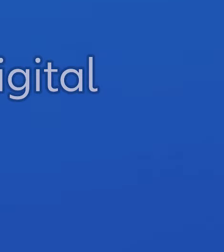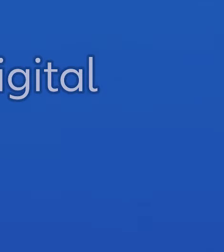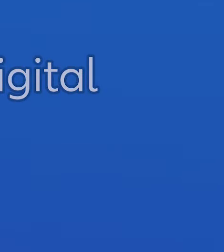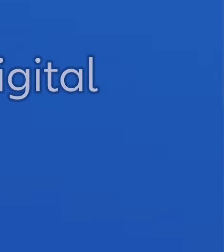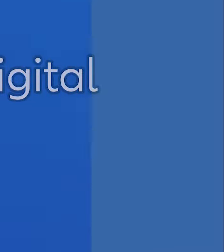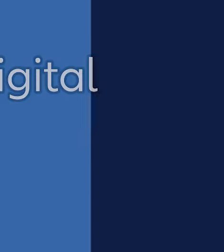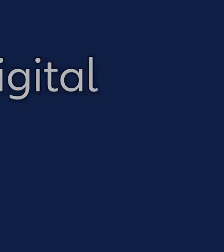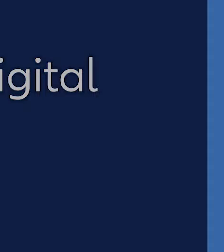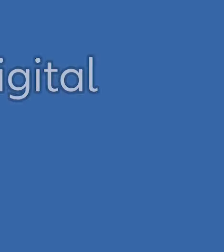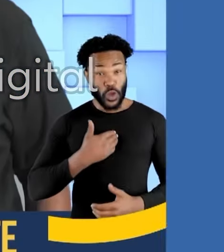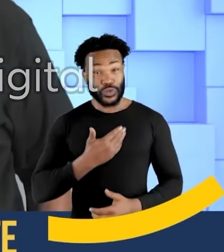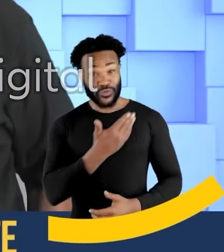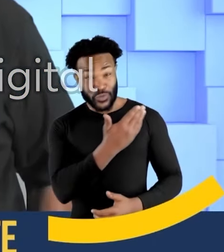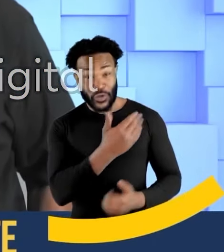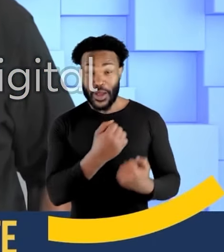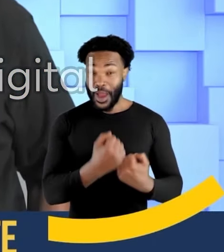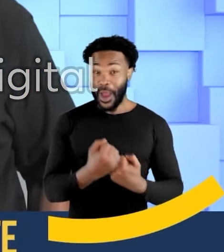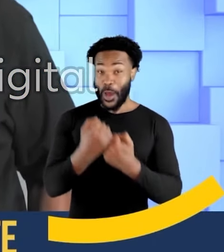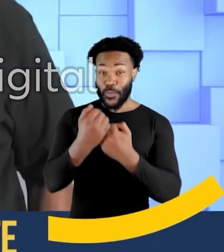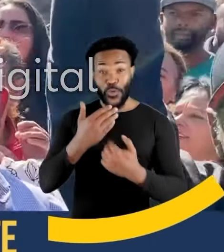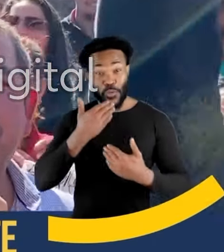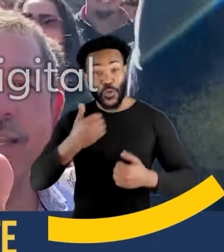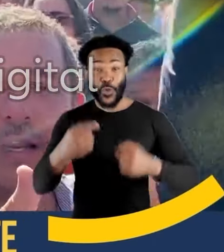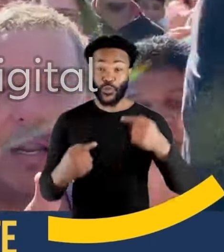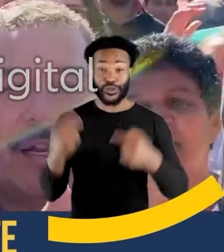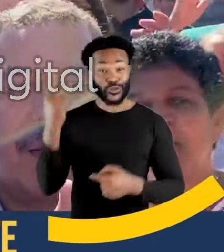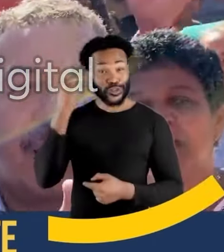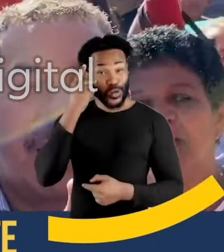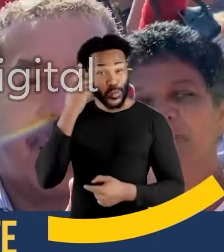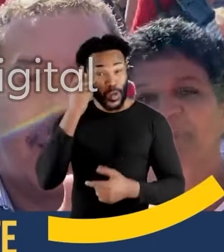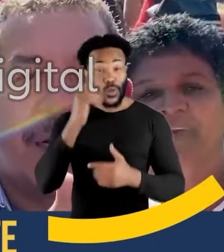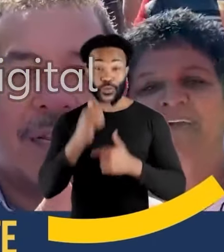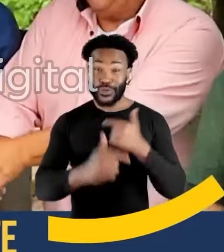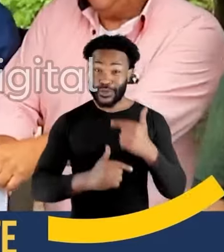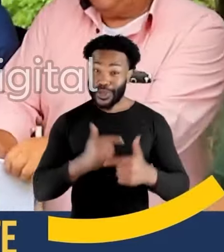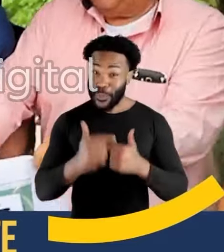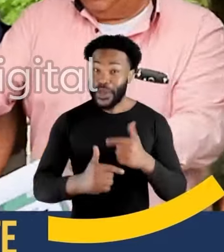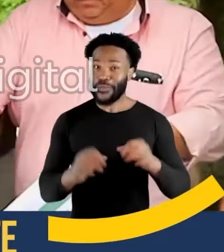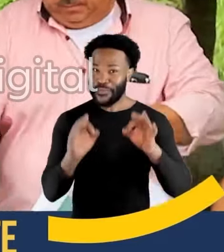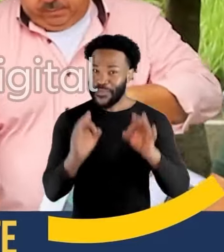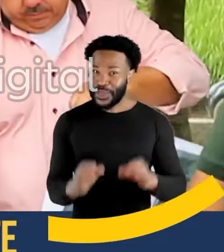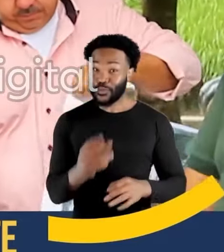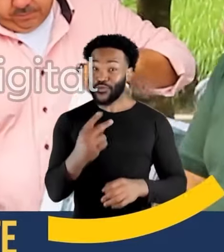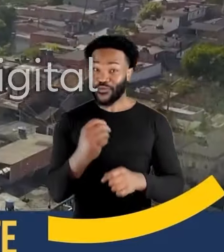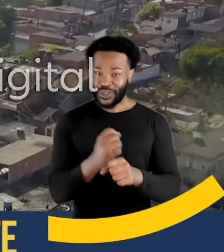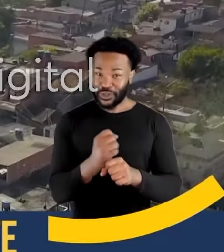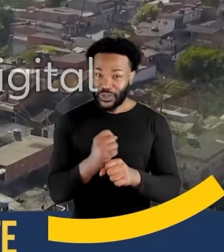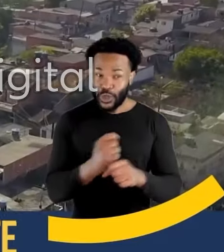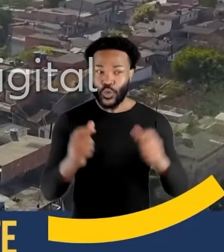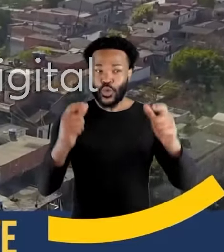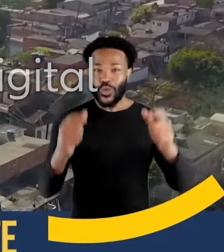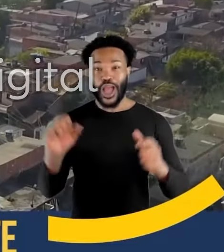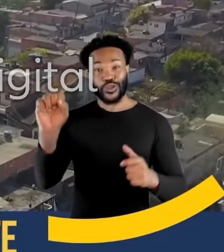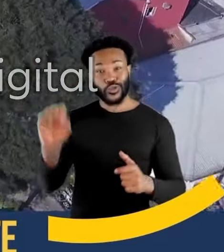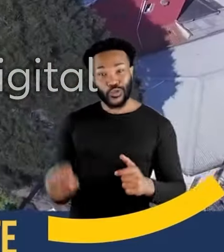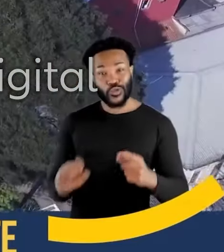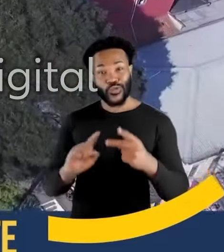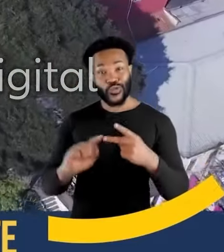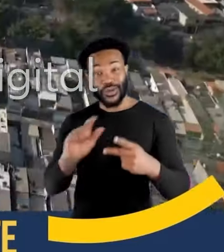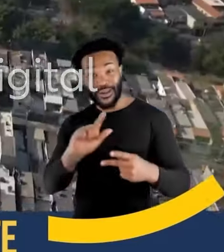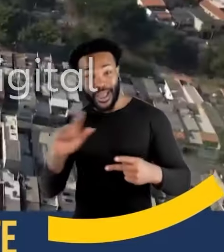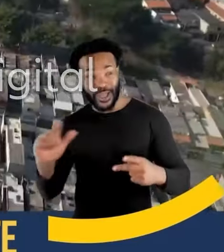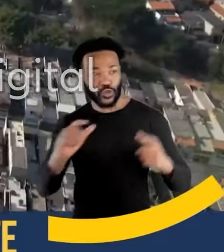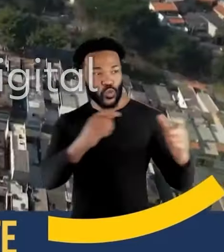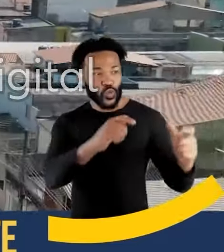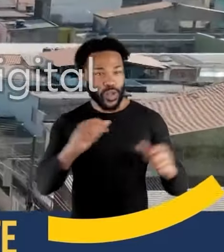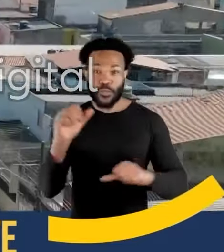União Brasil. Sou Silvinho Leite, tenho o apoio do melhor político de São Paulo. Venho trabalhando muito nos últimos 20 anos na região Sul e Leste.